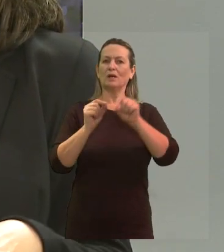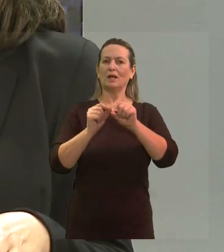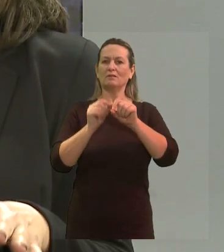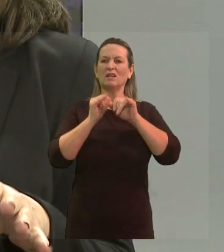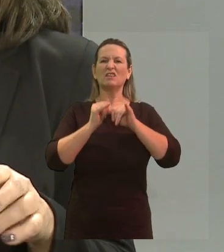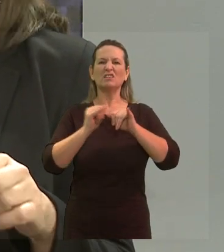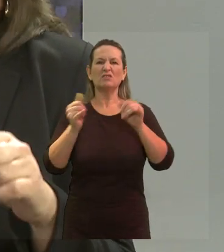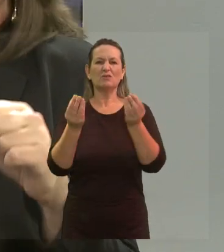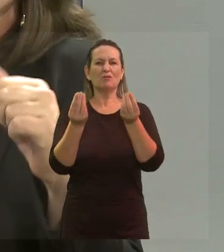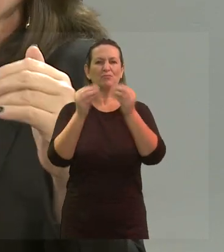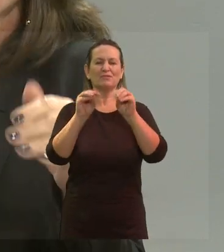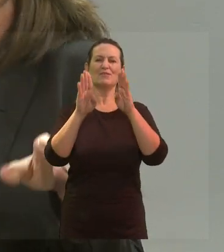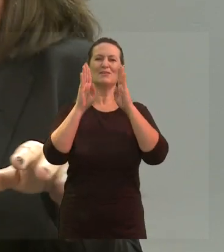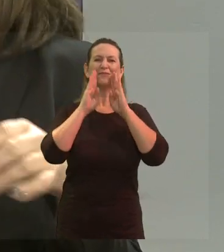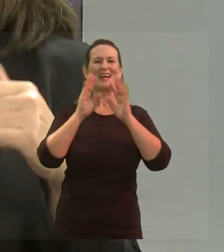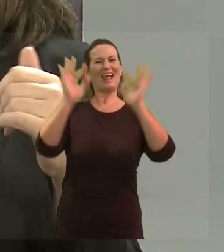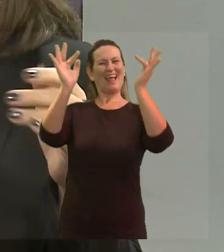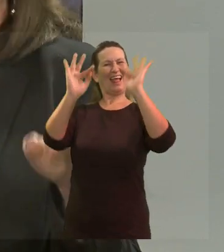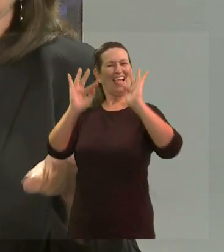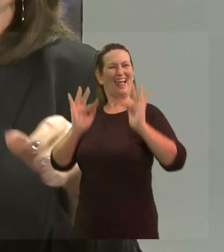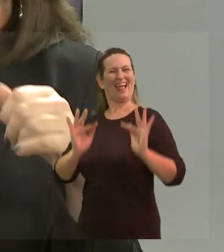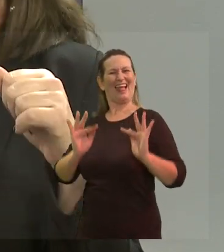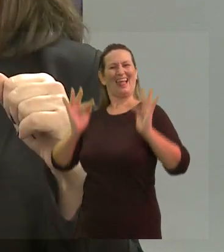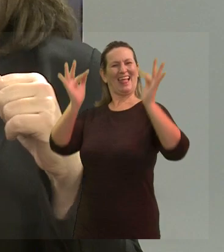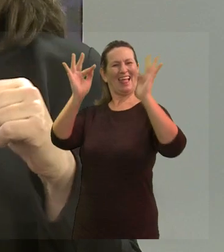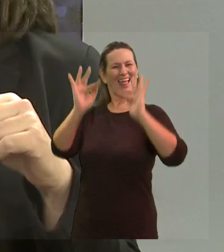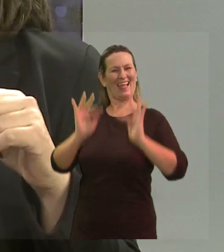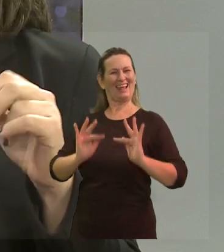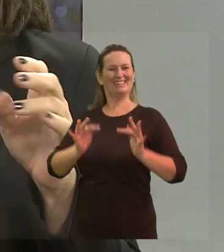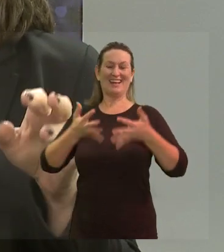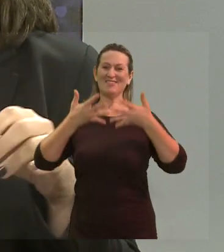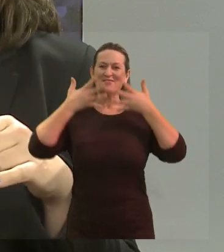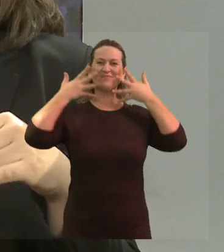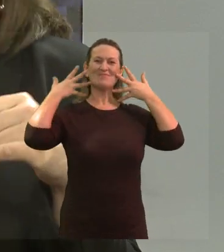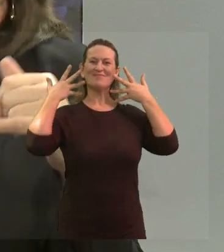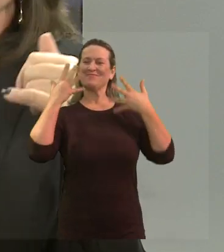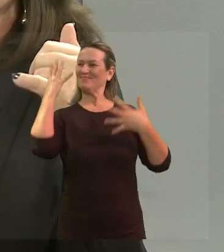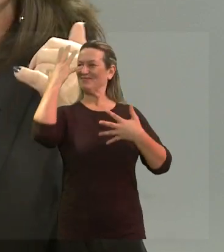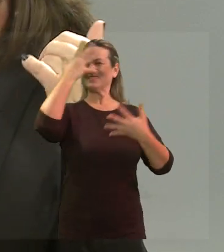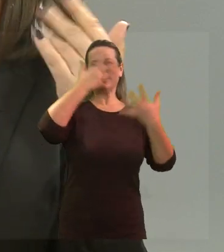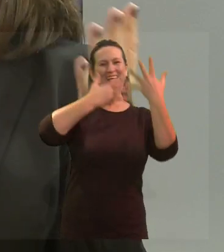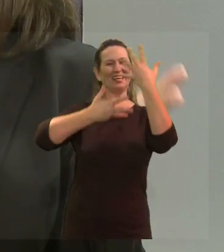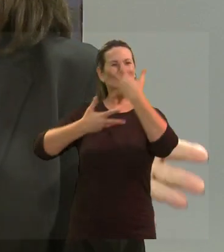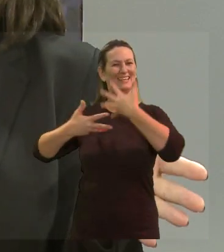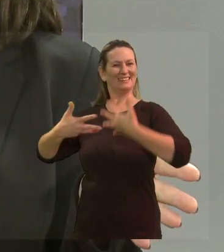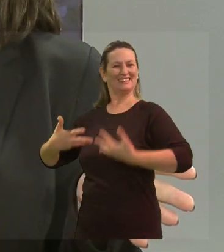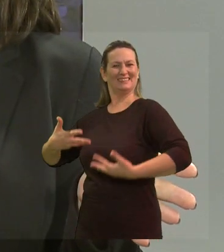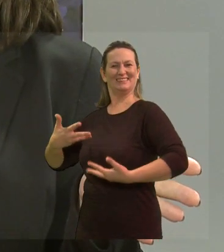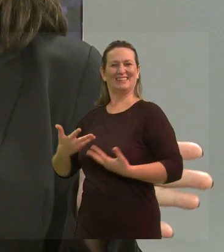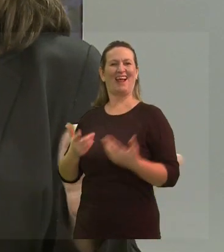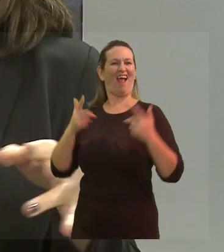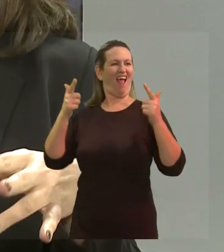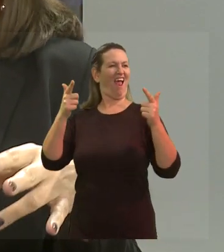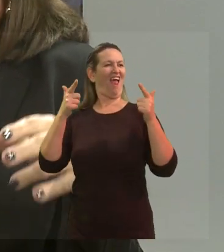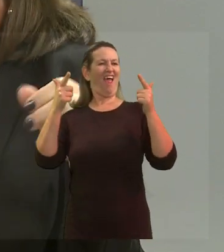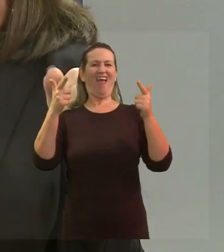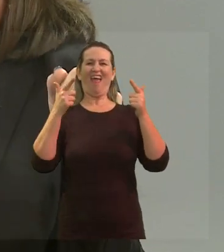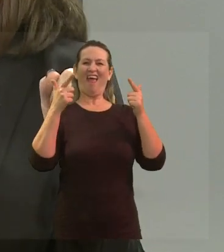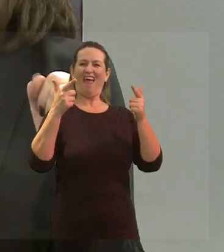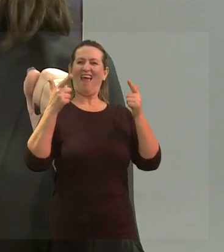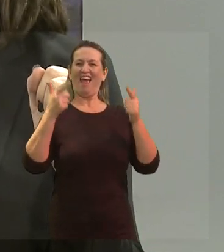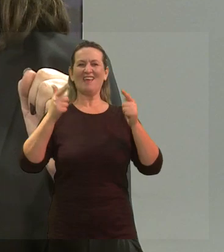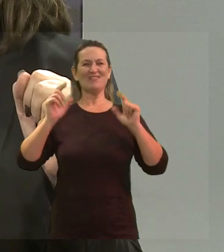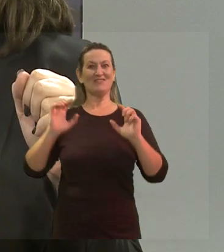perfil, que está sempre feliz, realizado, é, a pessoa tem que ser bonita, e, se badalada,